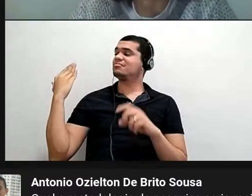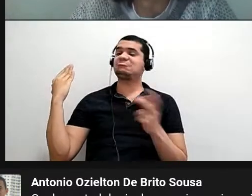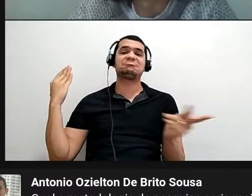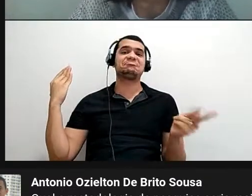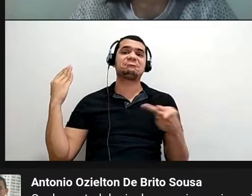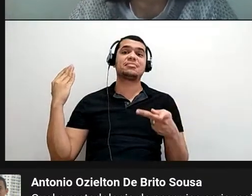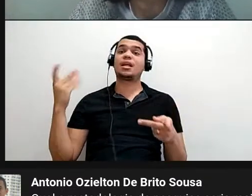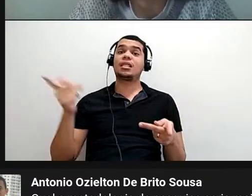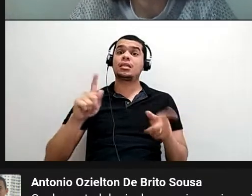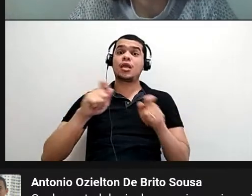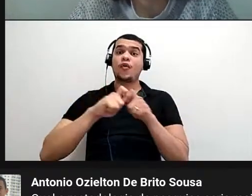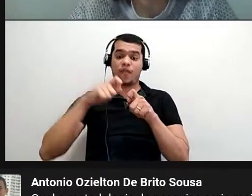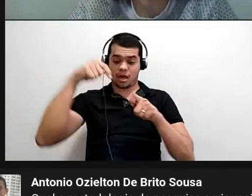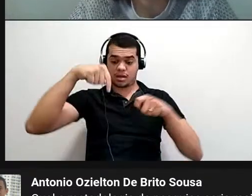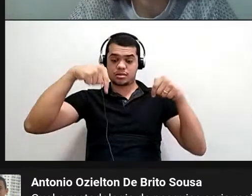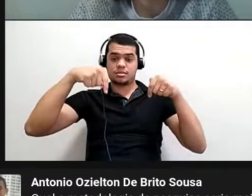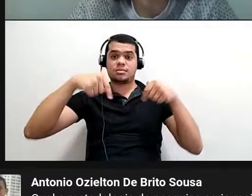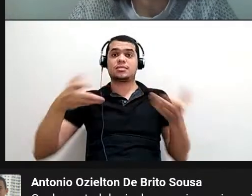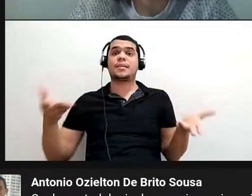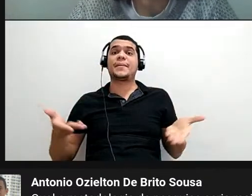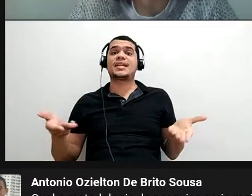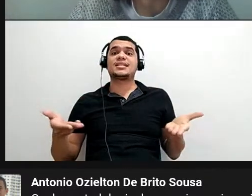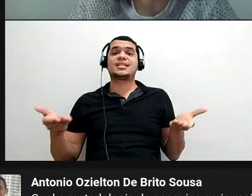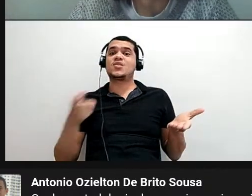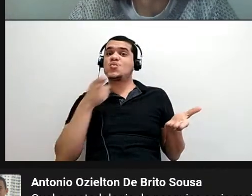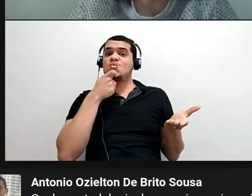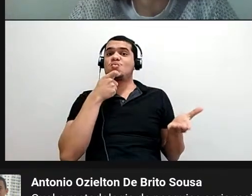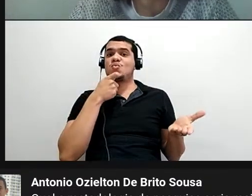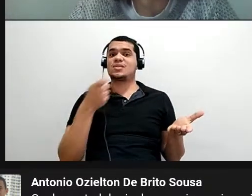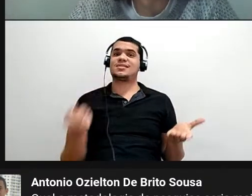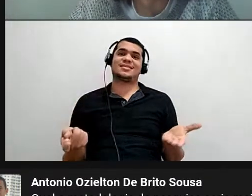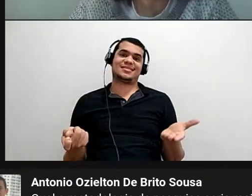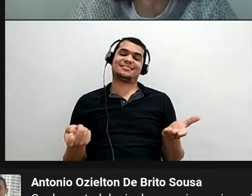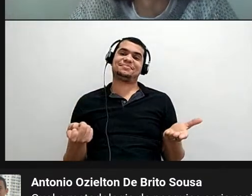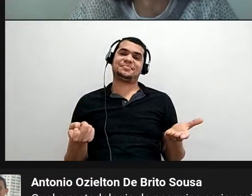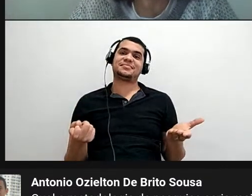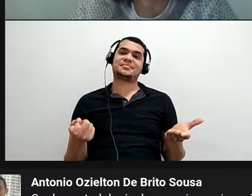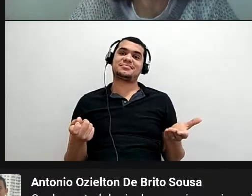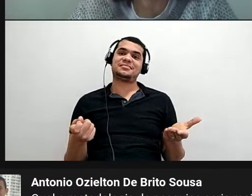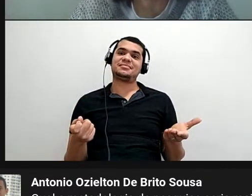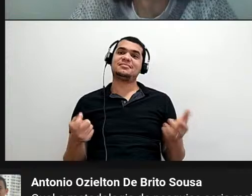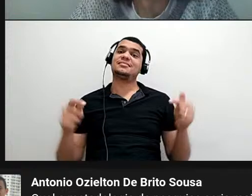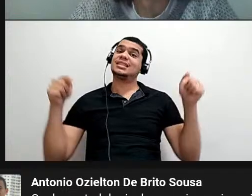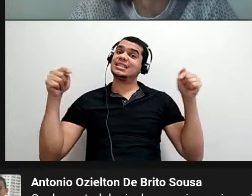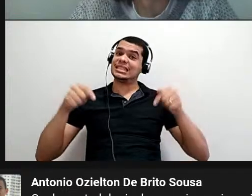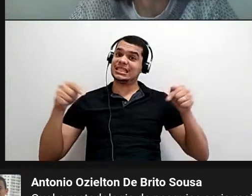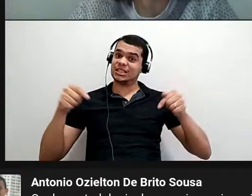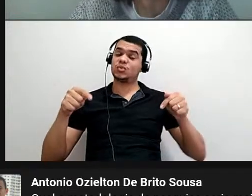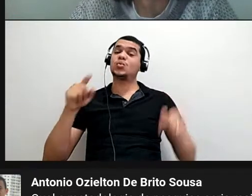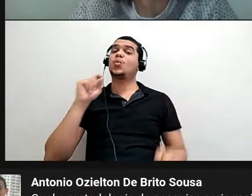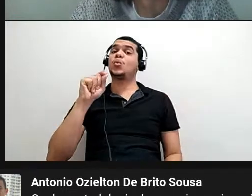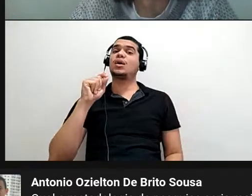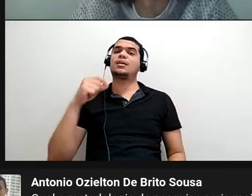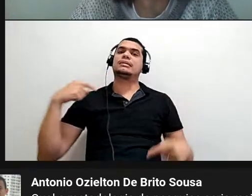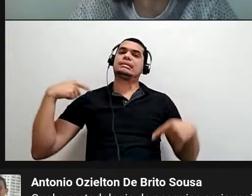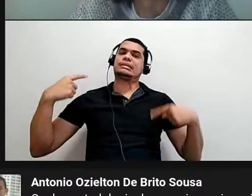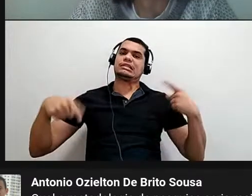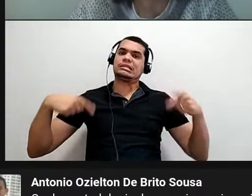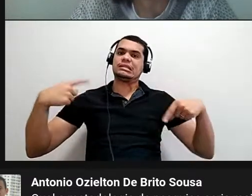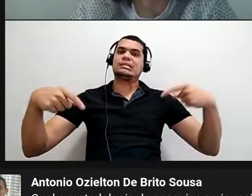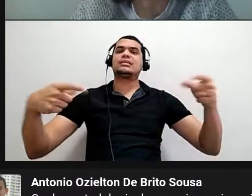faz é viver o presente. né? Então, e isso é um gerador de